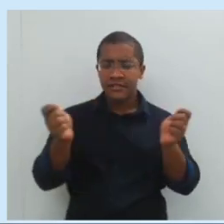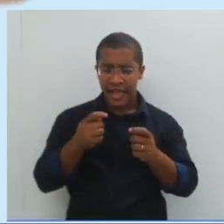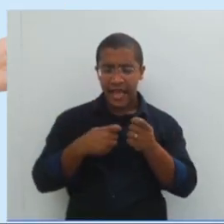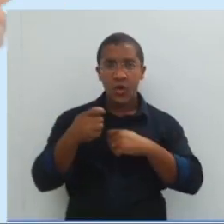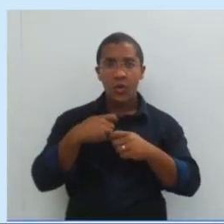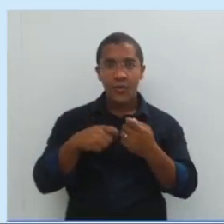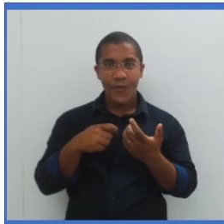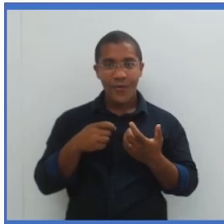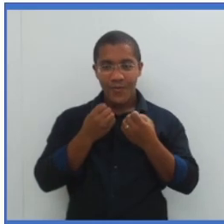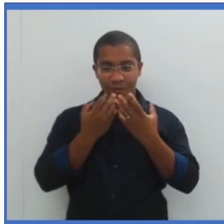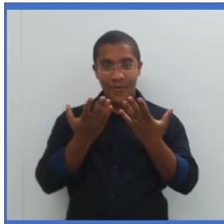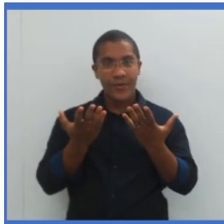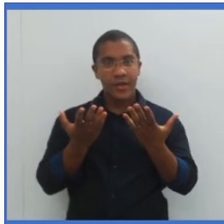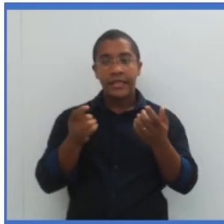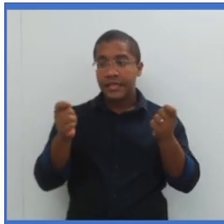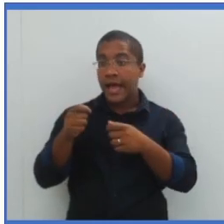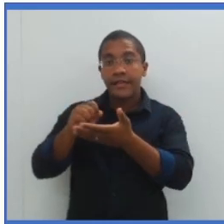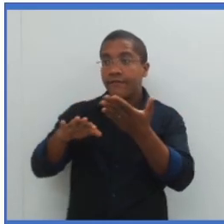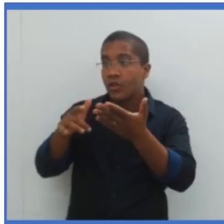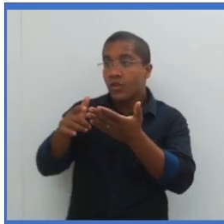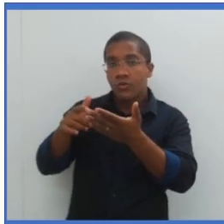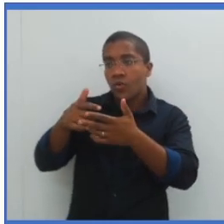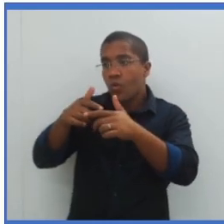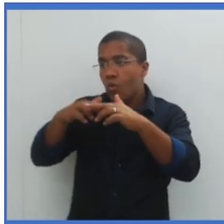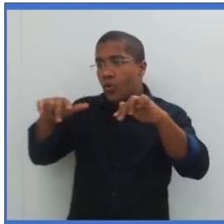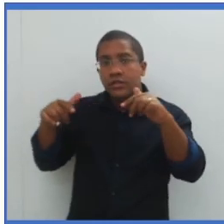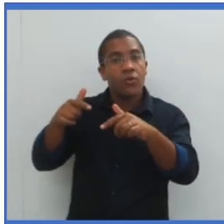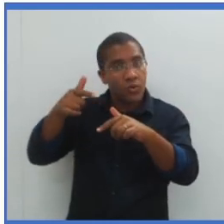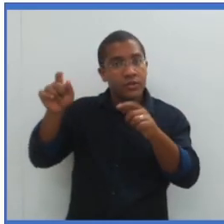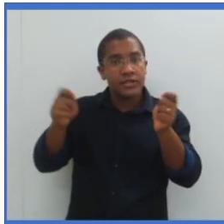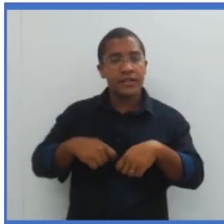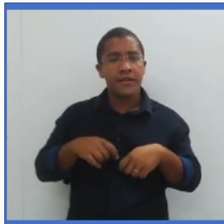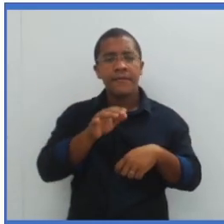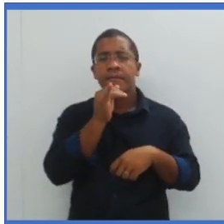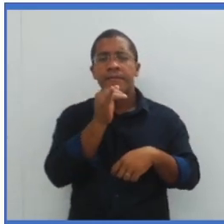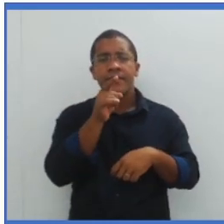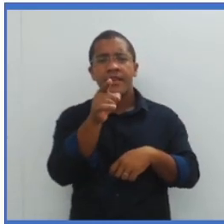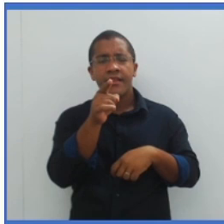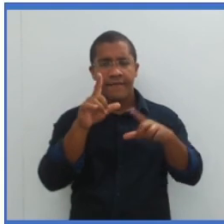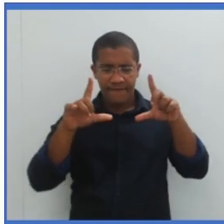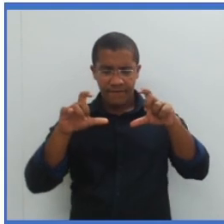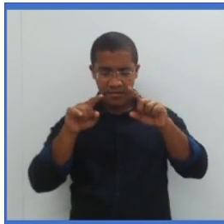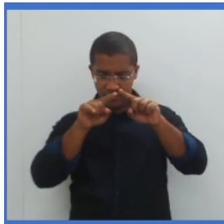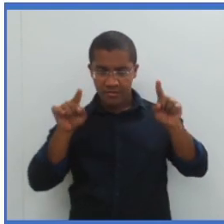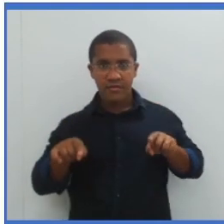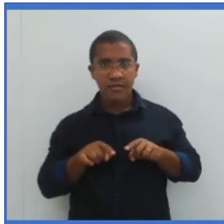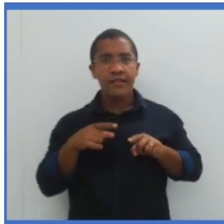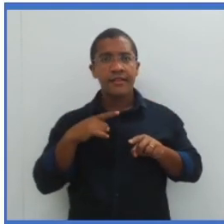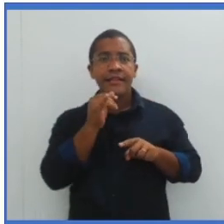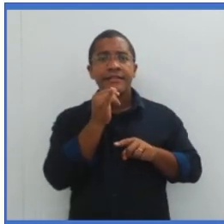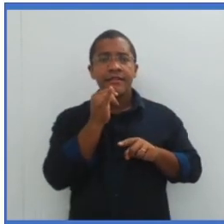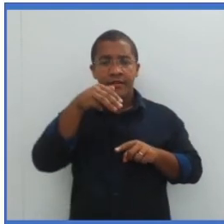atividades. E aí na imagem vocês estão vendo uma figurinha, exemplos de máquinas simples,